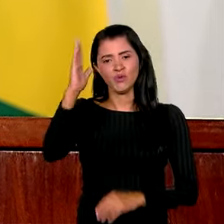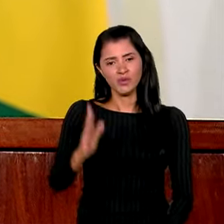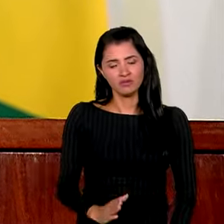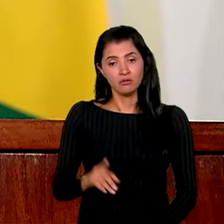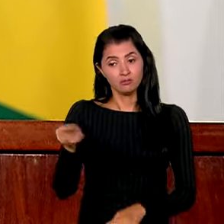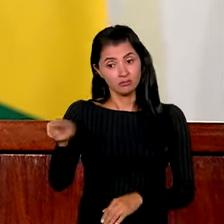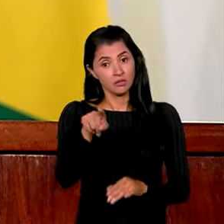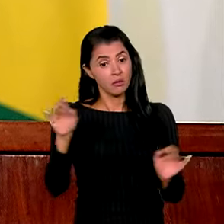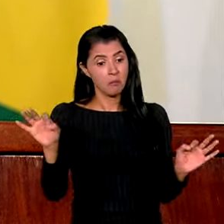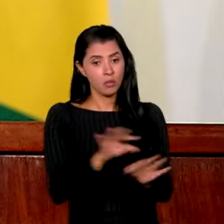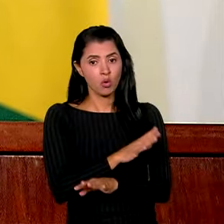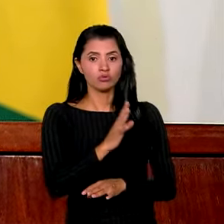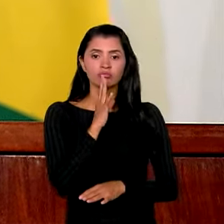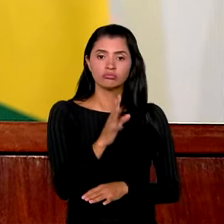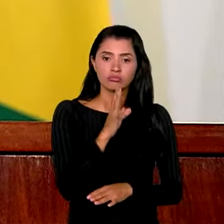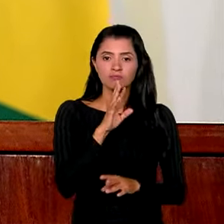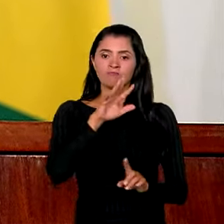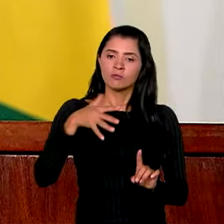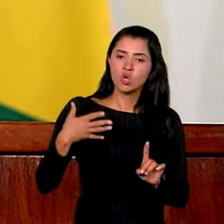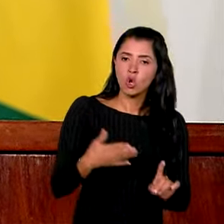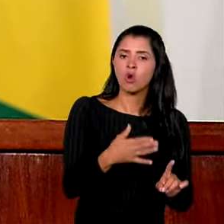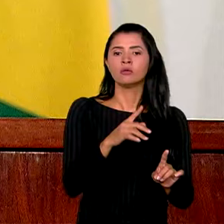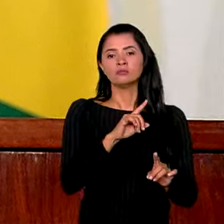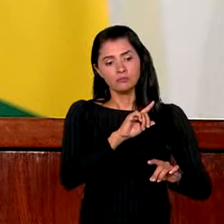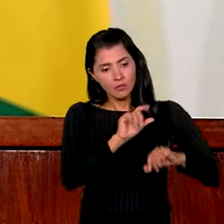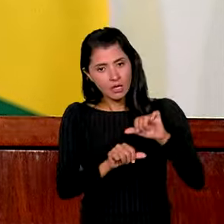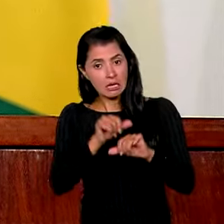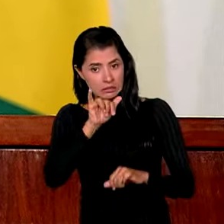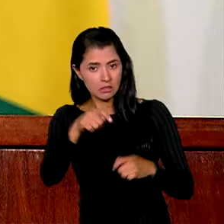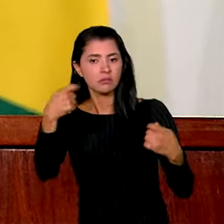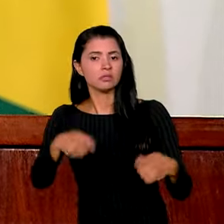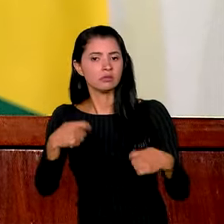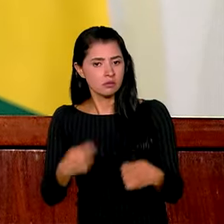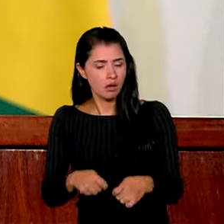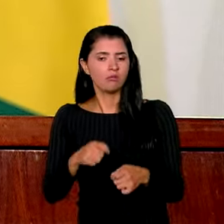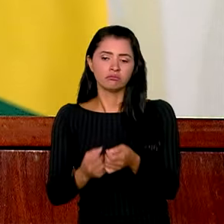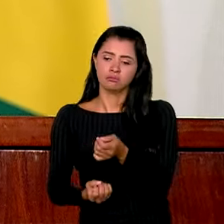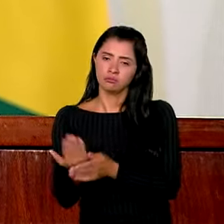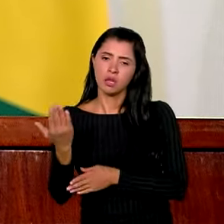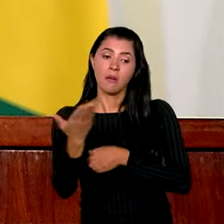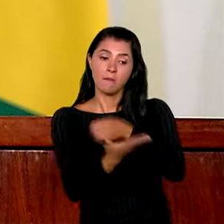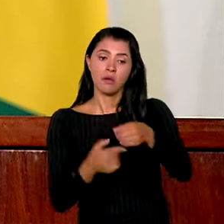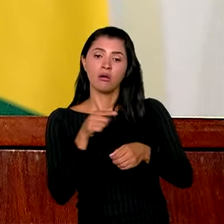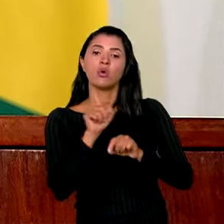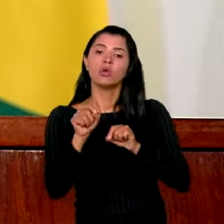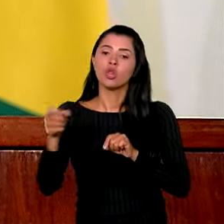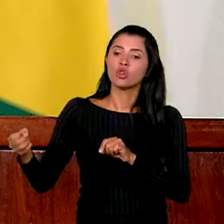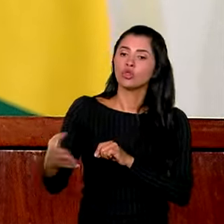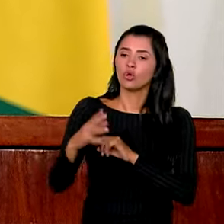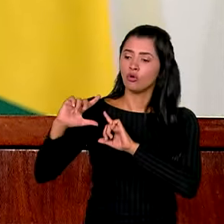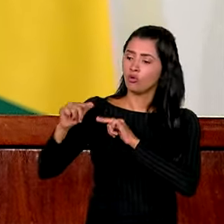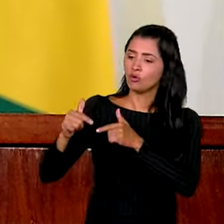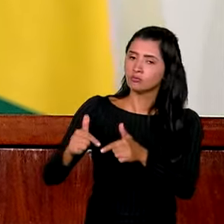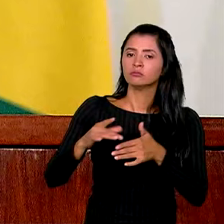prontos a conhecê-la, a honrá-la, a transformá-la quando necessário e a construir a partir dela as novas tradições